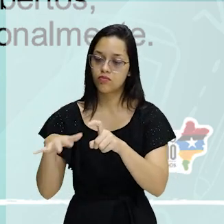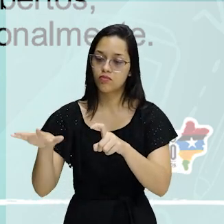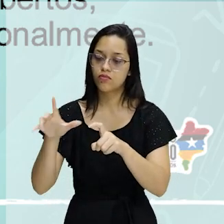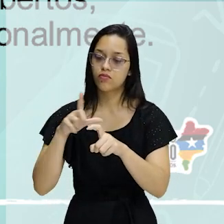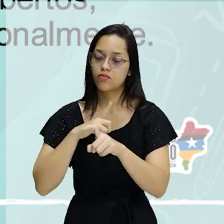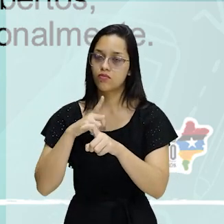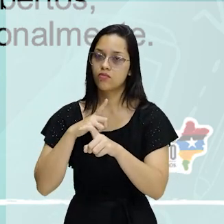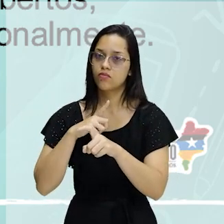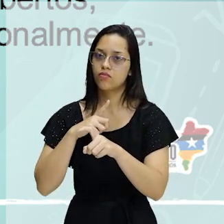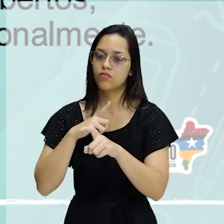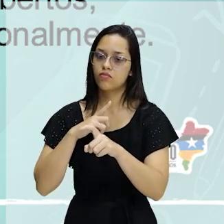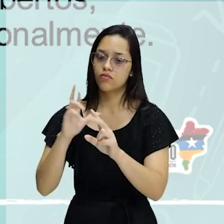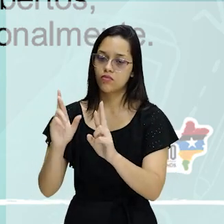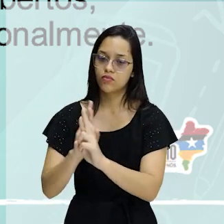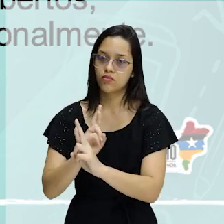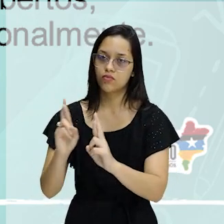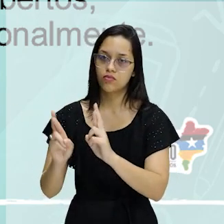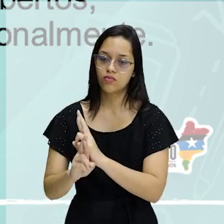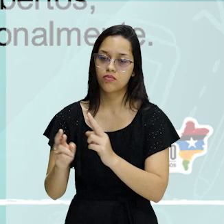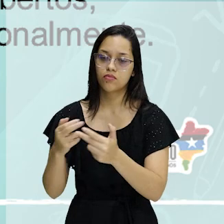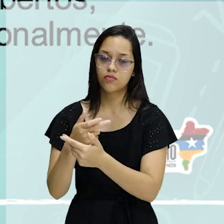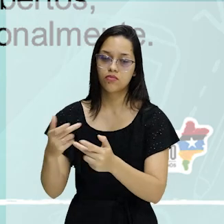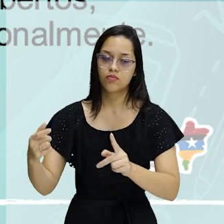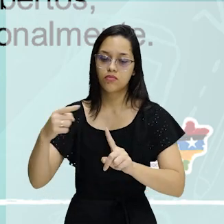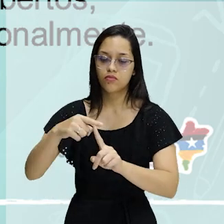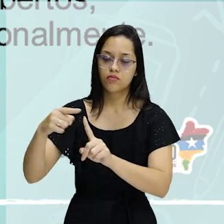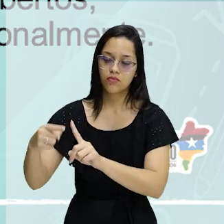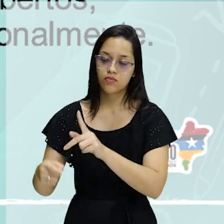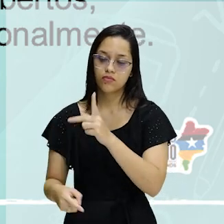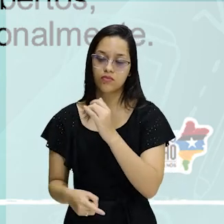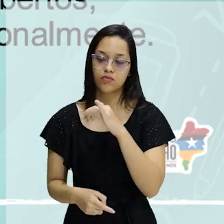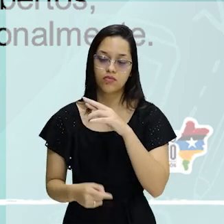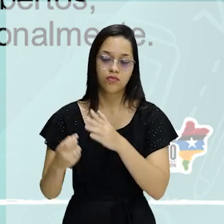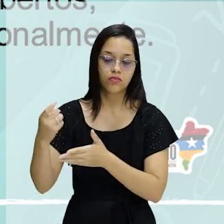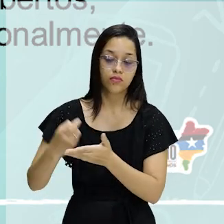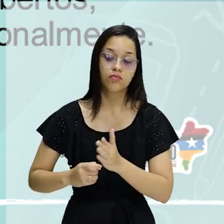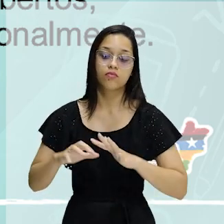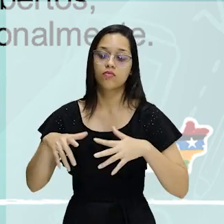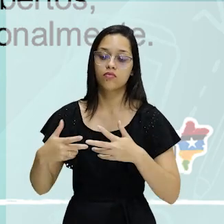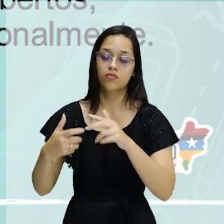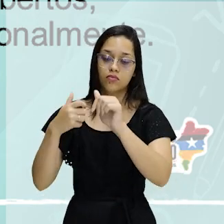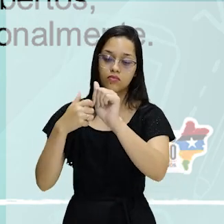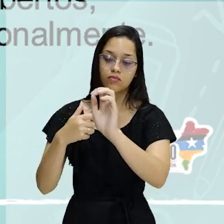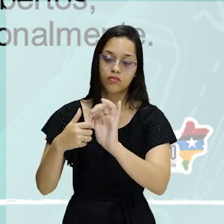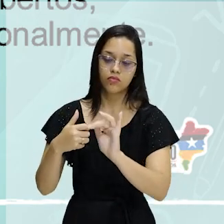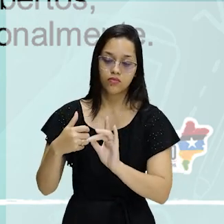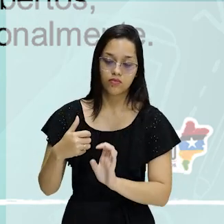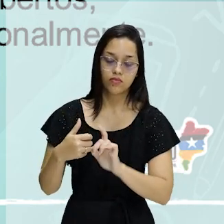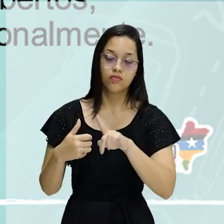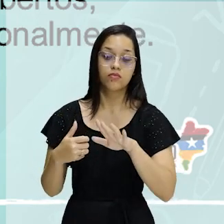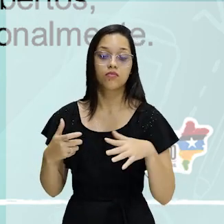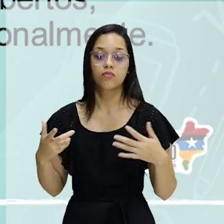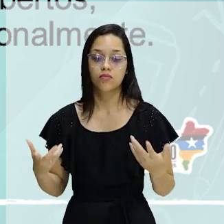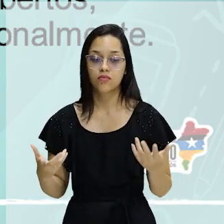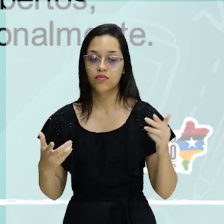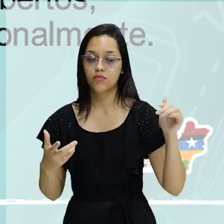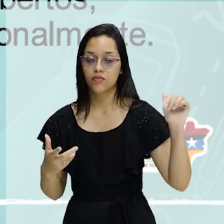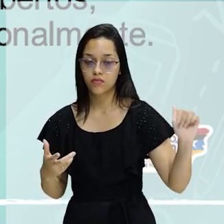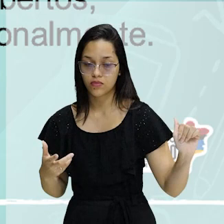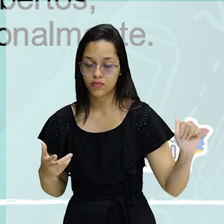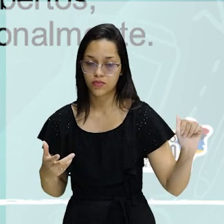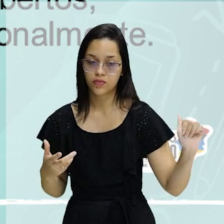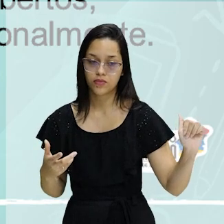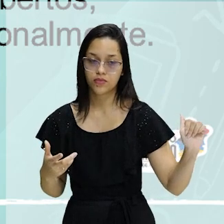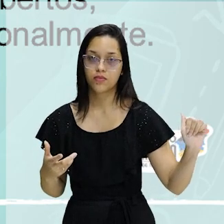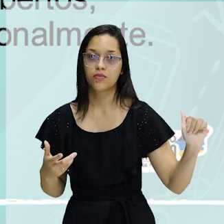remissões associando entre si diversos elementos do hipertexto. Então, qual das alternativas é a certa? Letra A, que